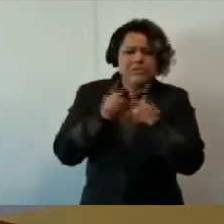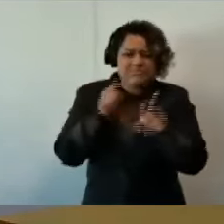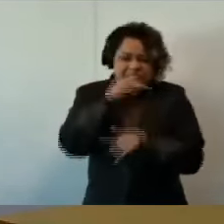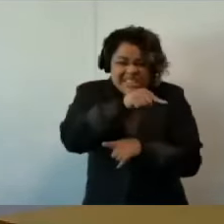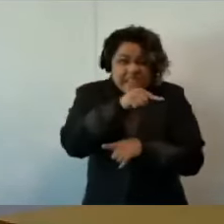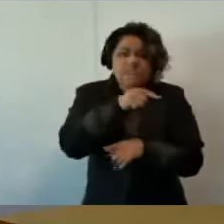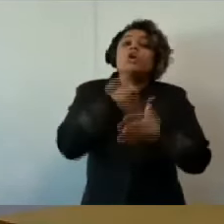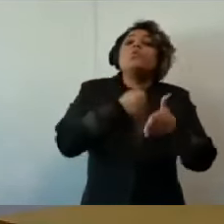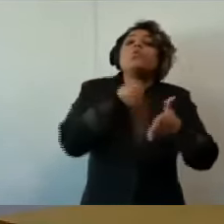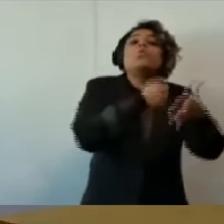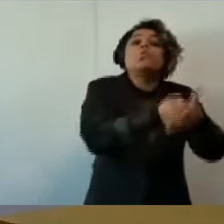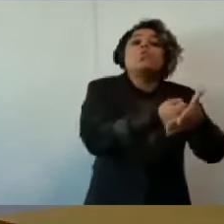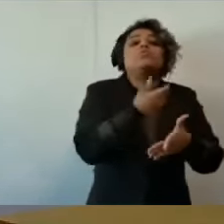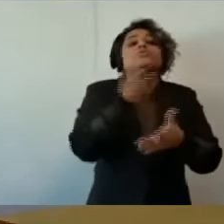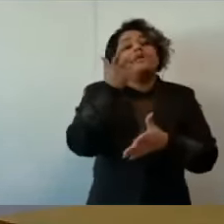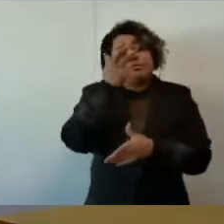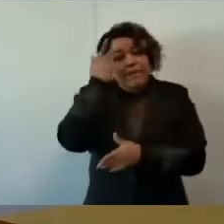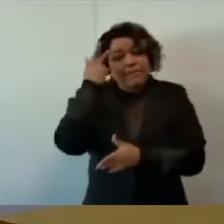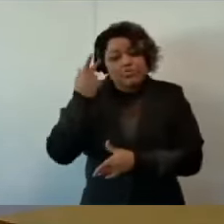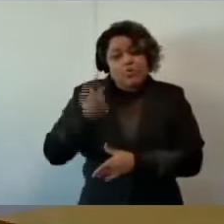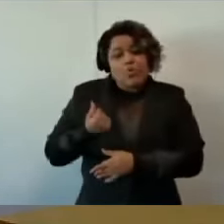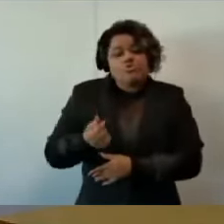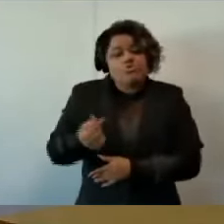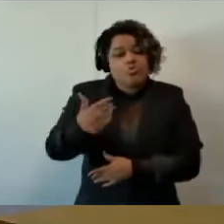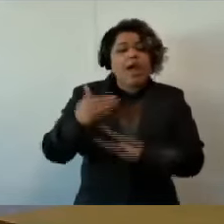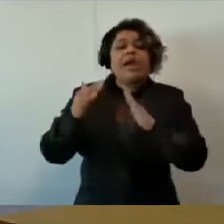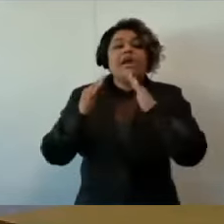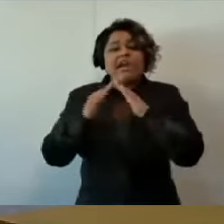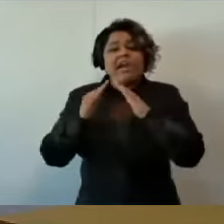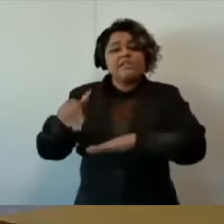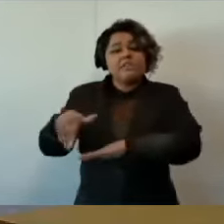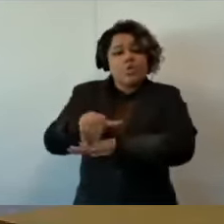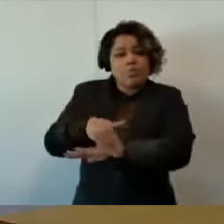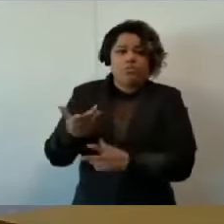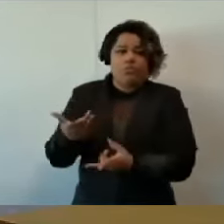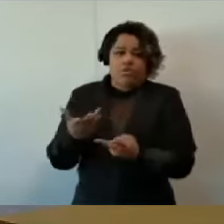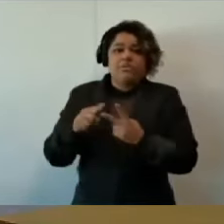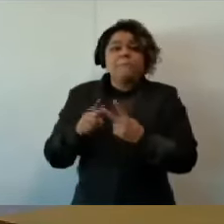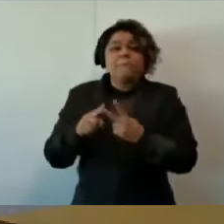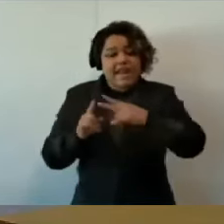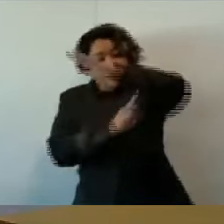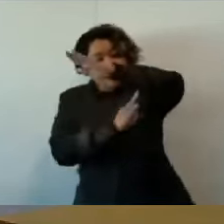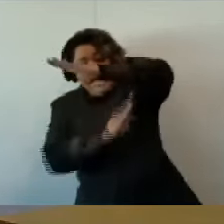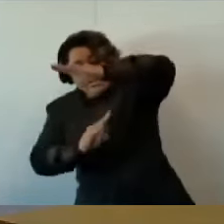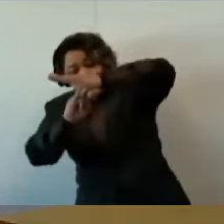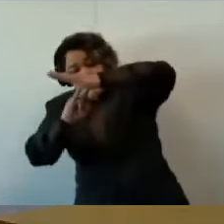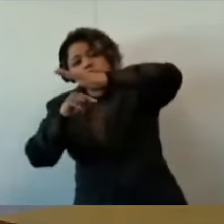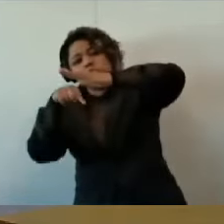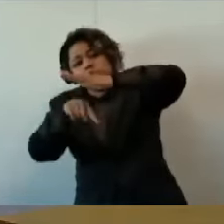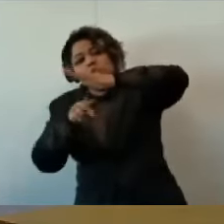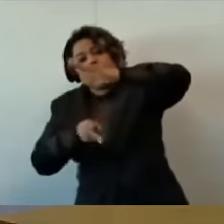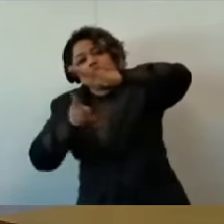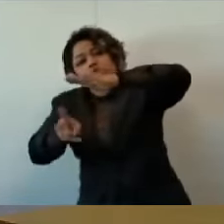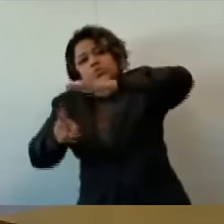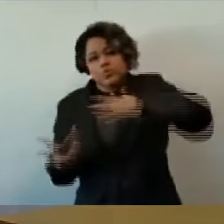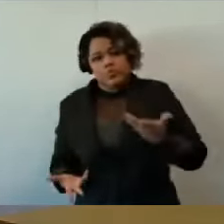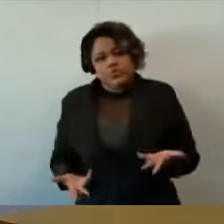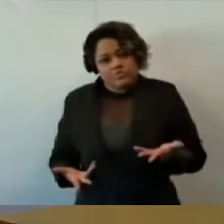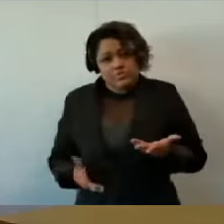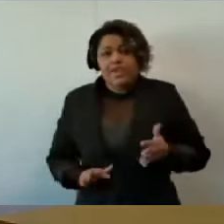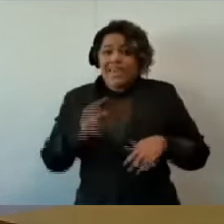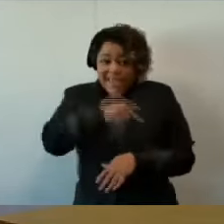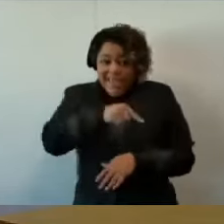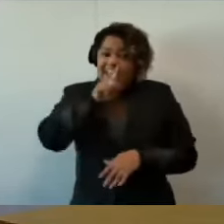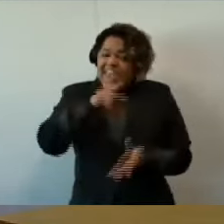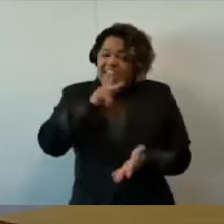lutando para o cara continuar debaixo do viaduto. Isso é que é um absurdo. Essa é a verdadeira face da esquerda, que agora não adianta